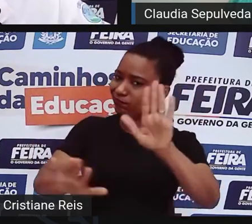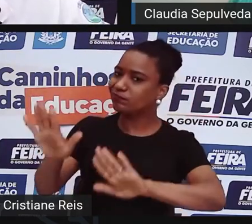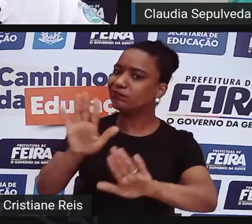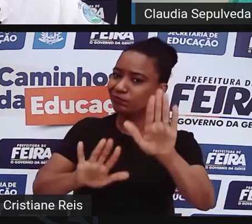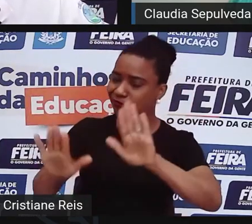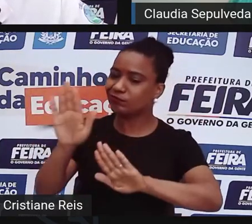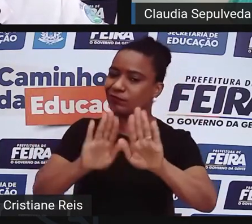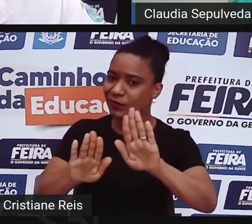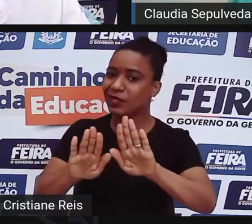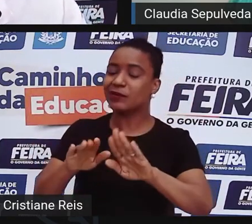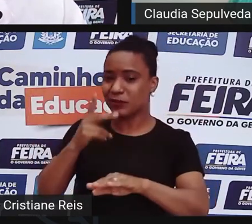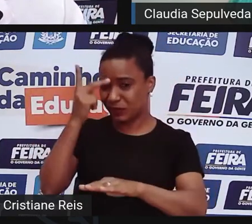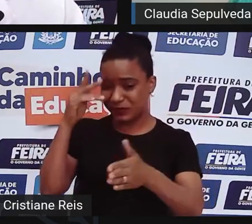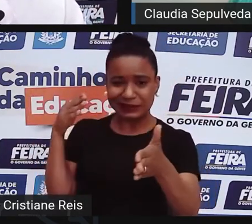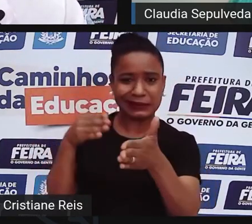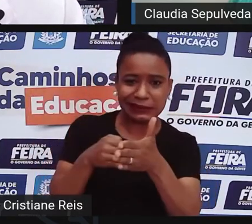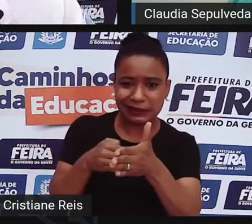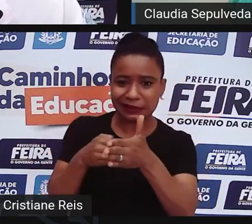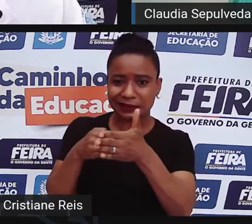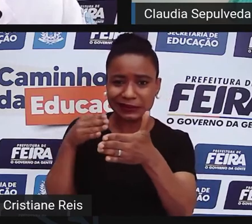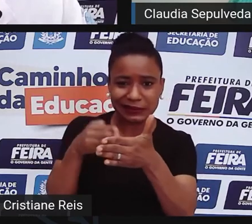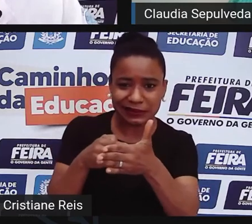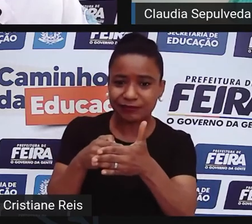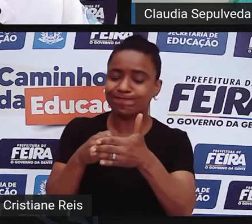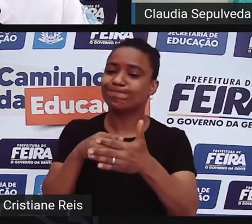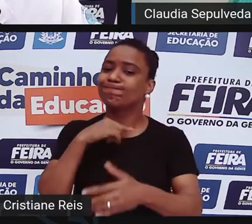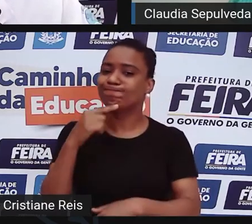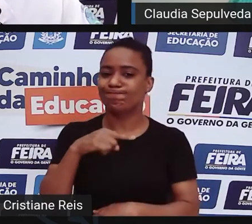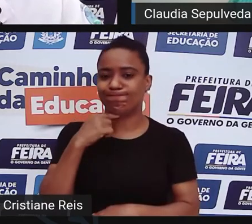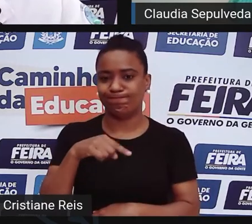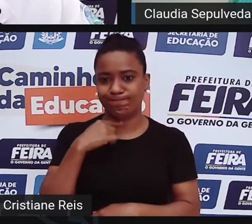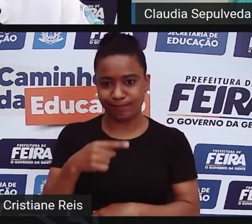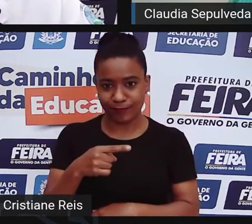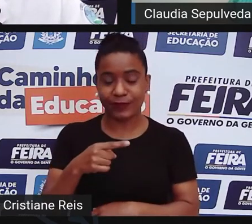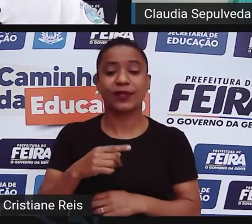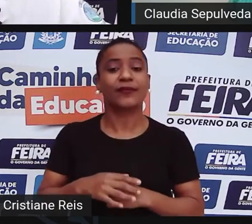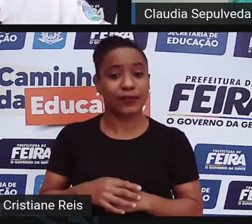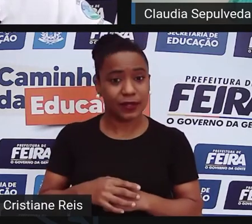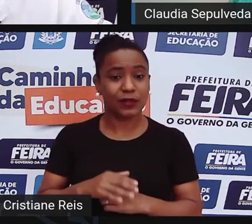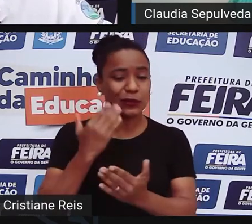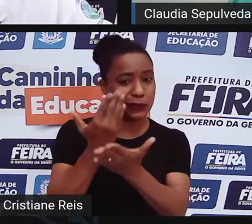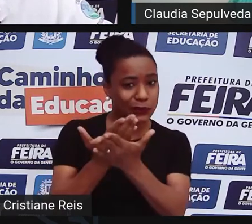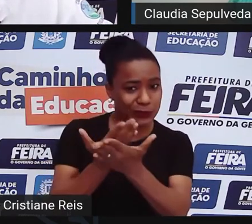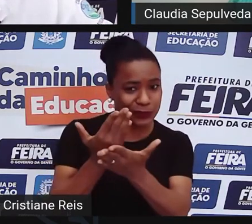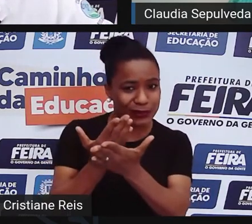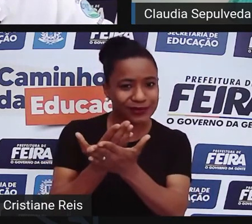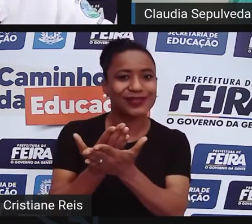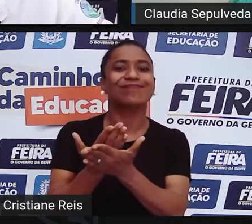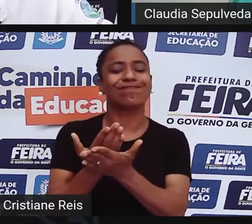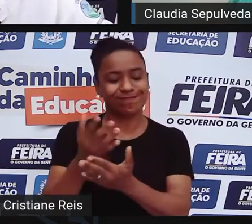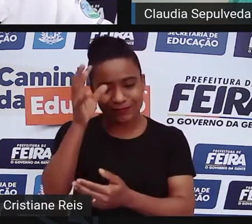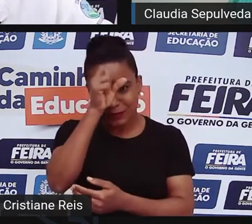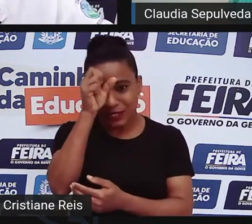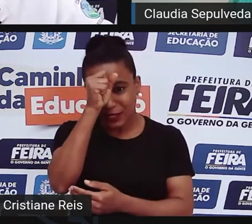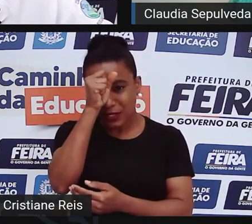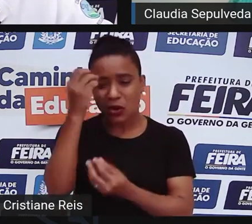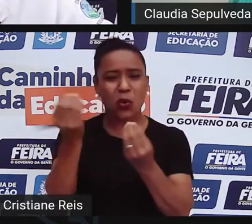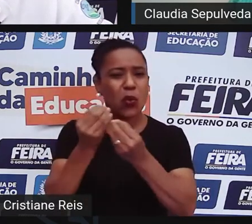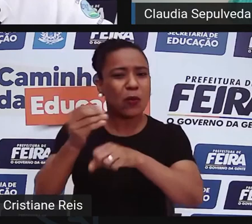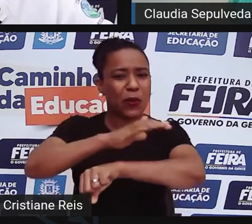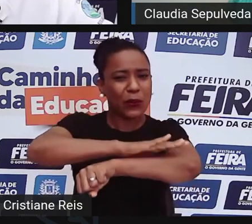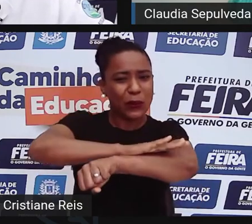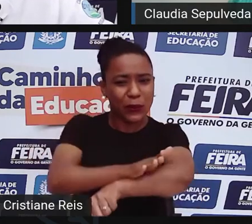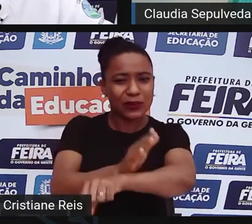algumas questões sociais. Estudar e aprender sobre as origens do racismo é super